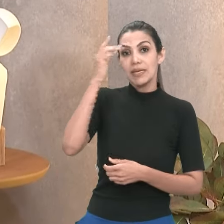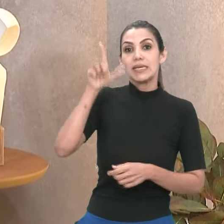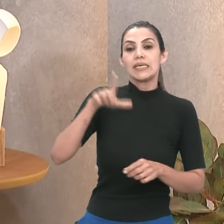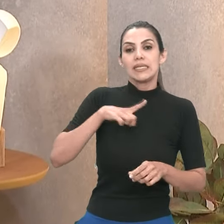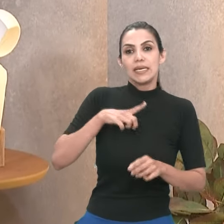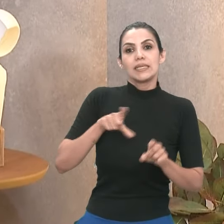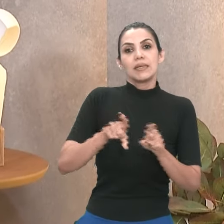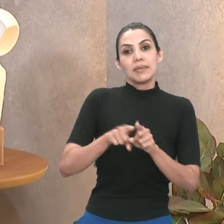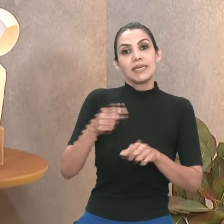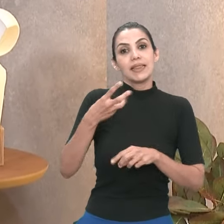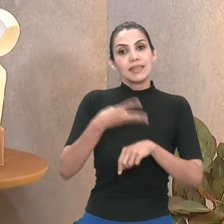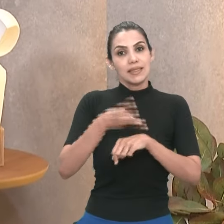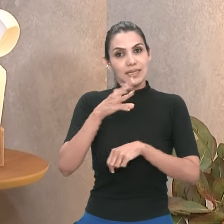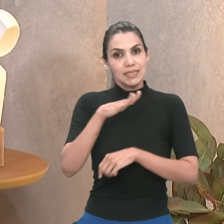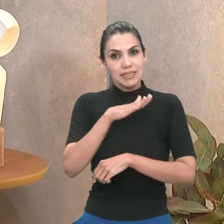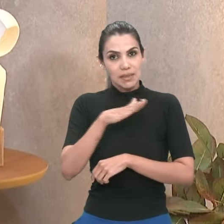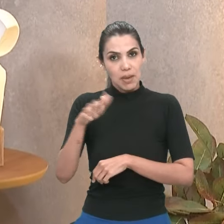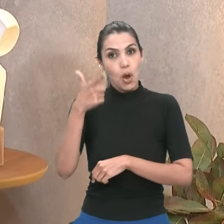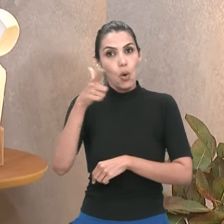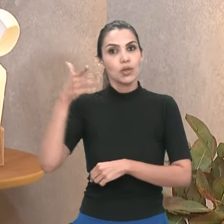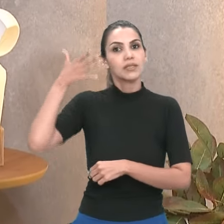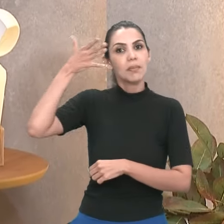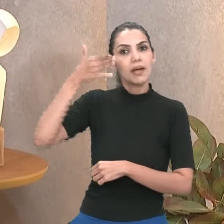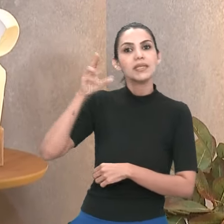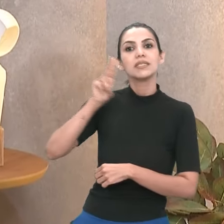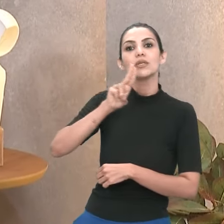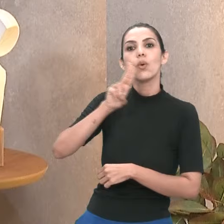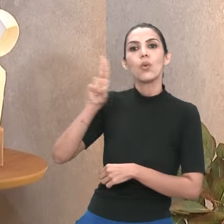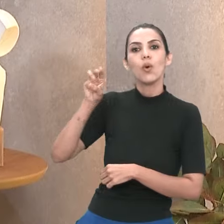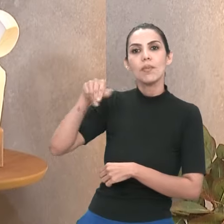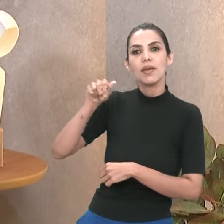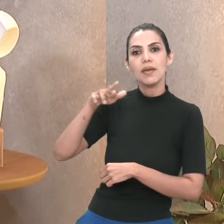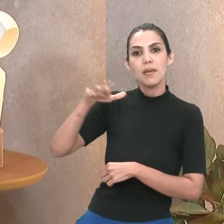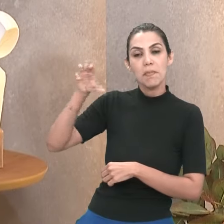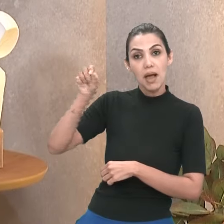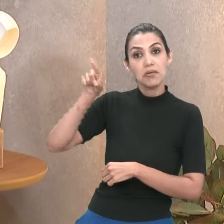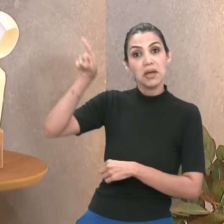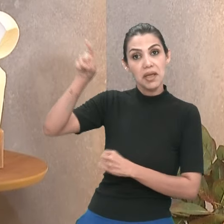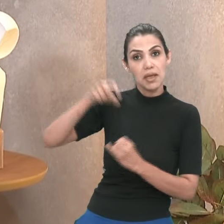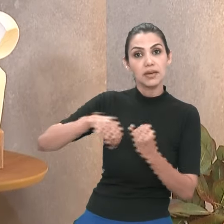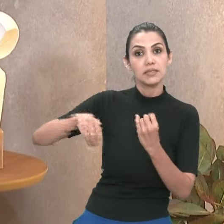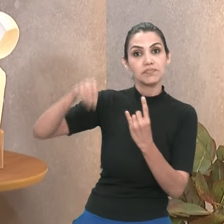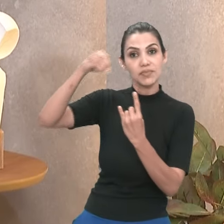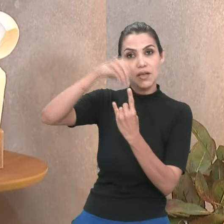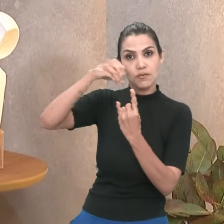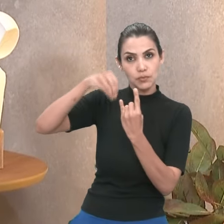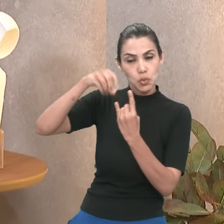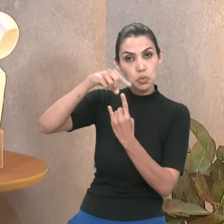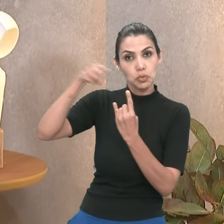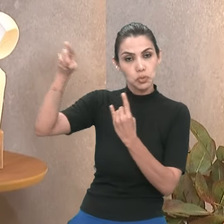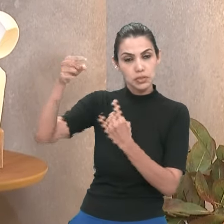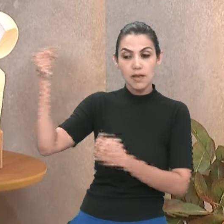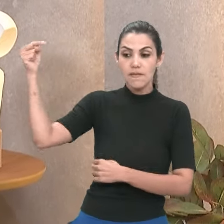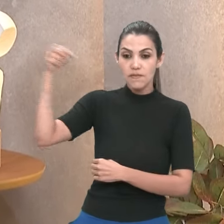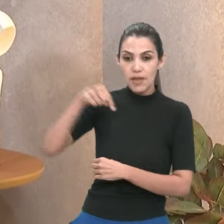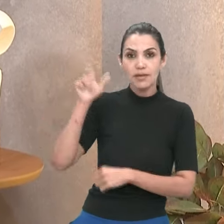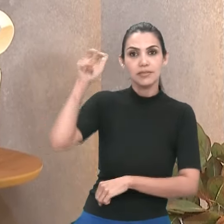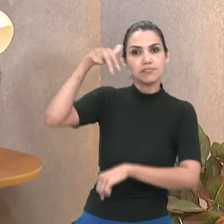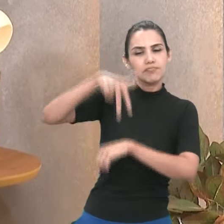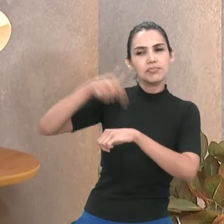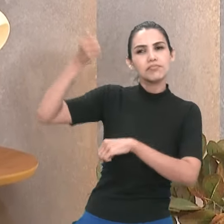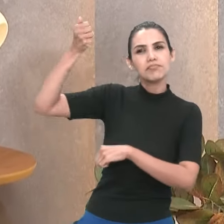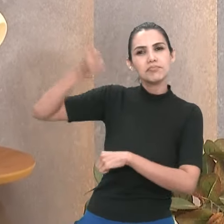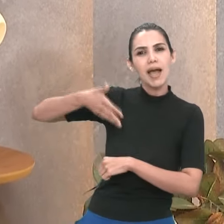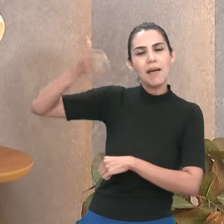é a nossa palestra de encerramento, com o Mário Barroso, que é da Fiocruz e vai trazer para nós, para onde vai o